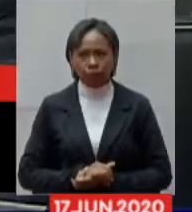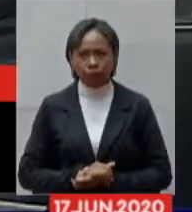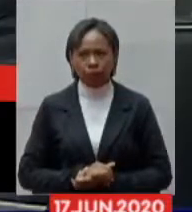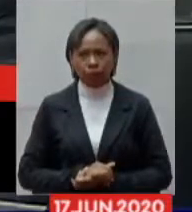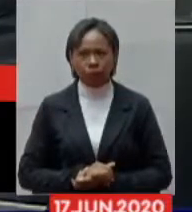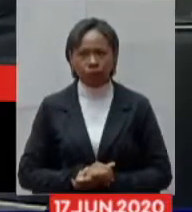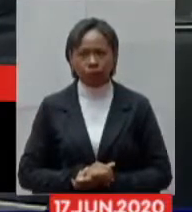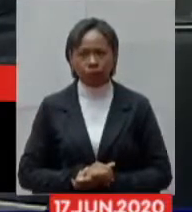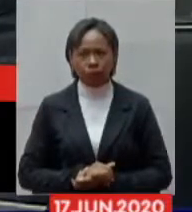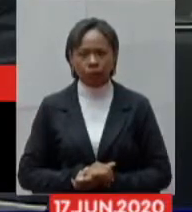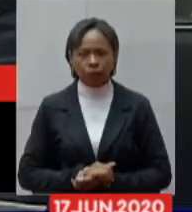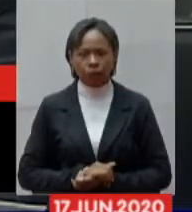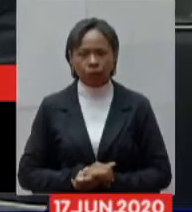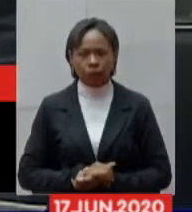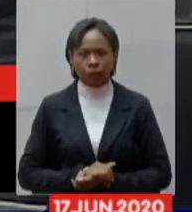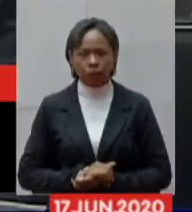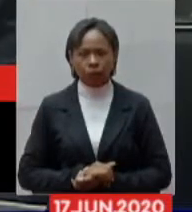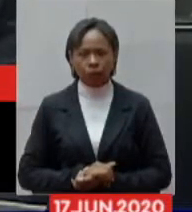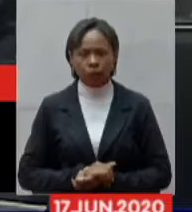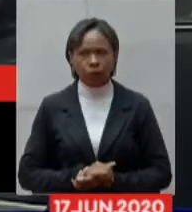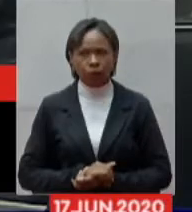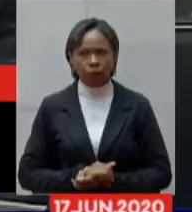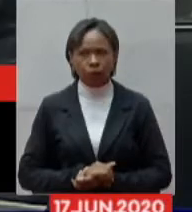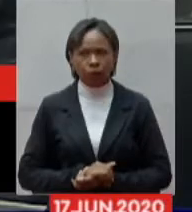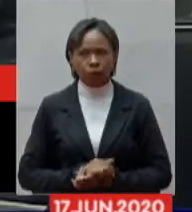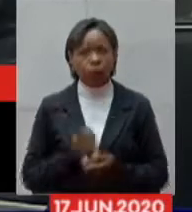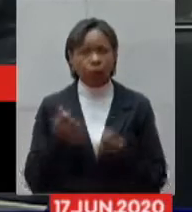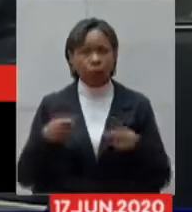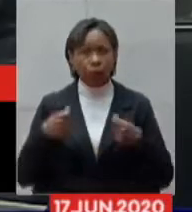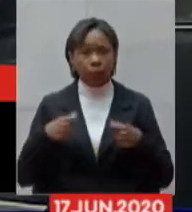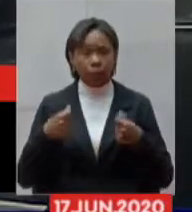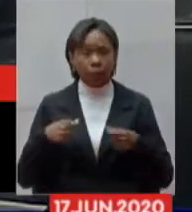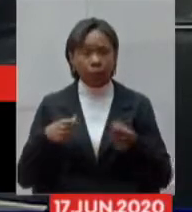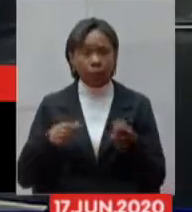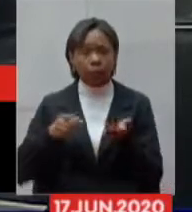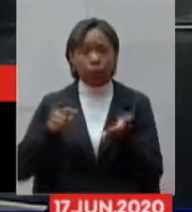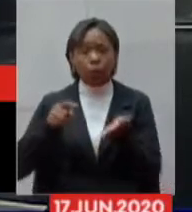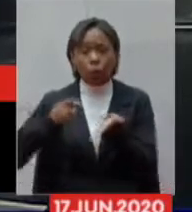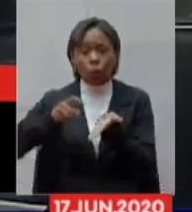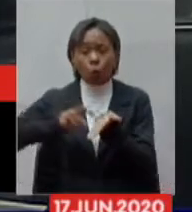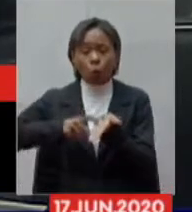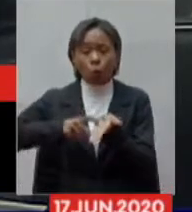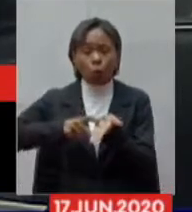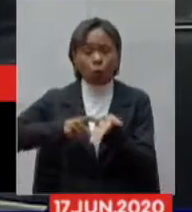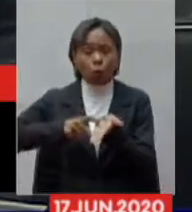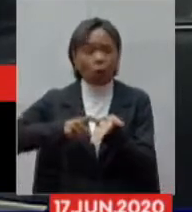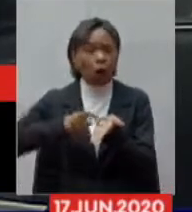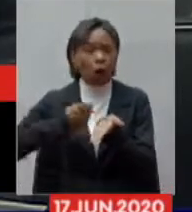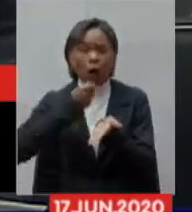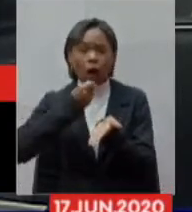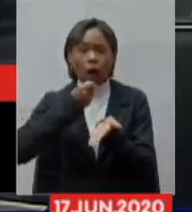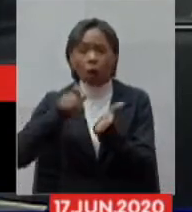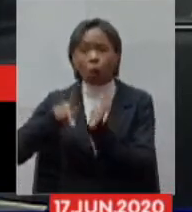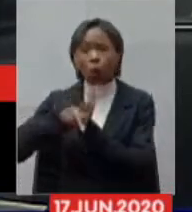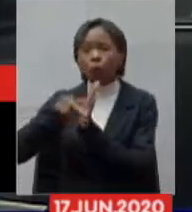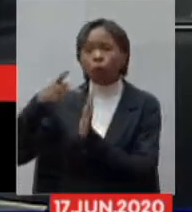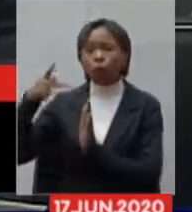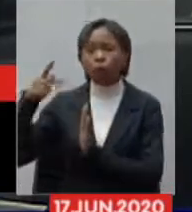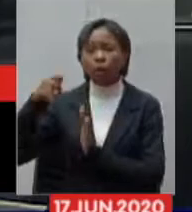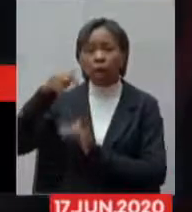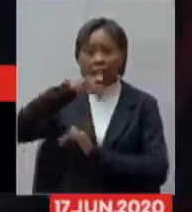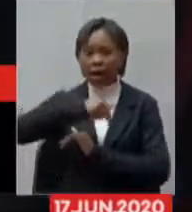não tem que ser o áudio tem que ser aí mesmo daqui nós não conseguimos abrir